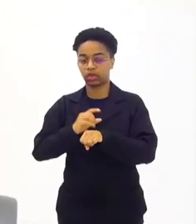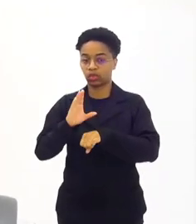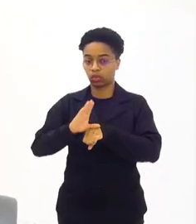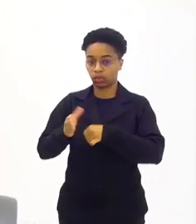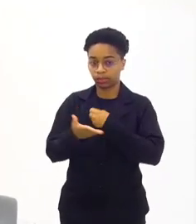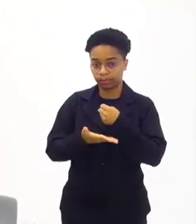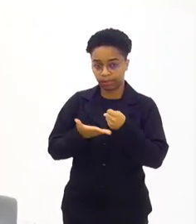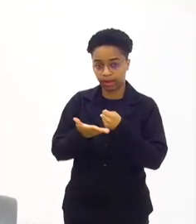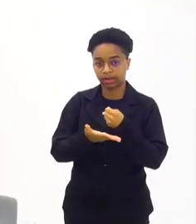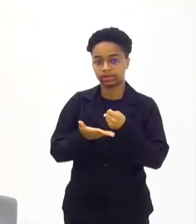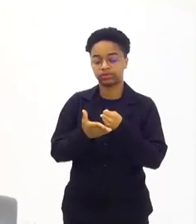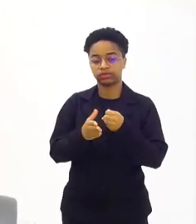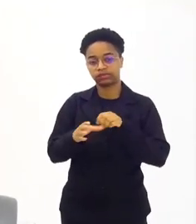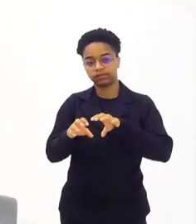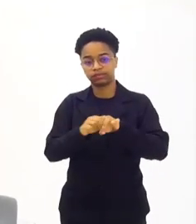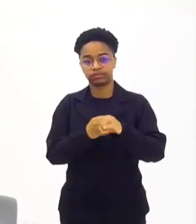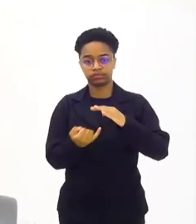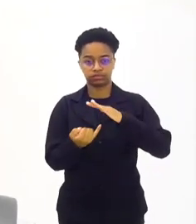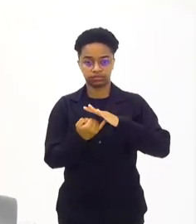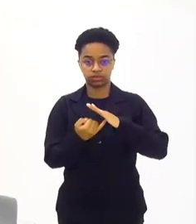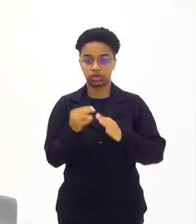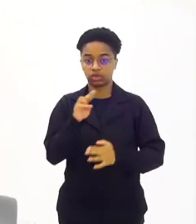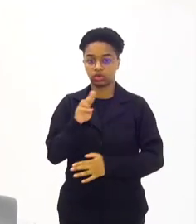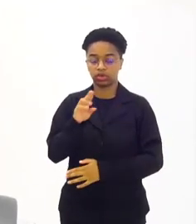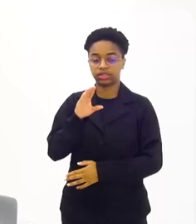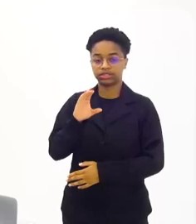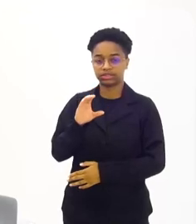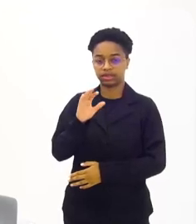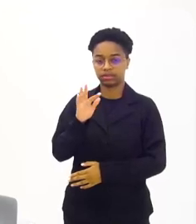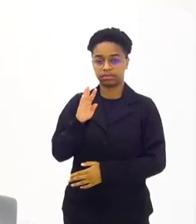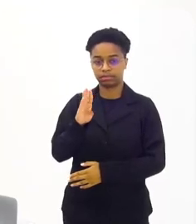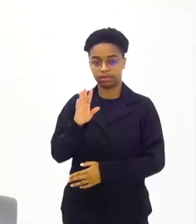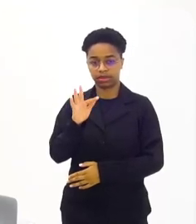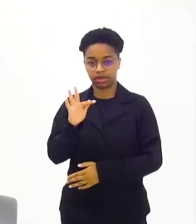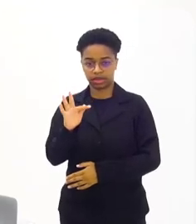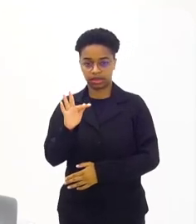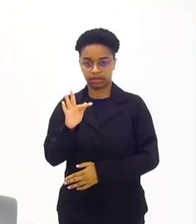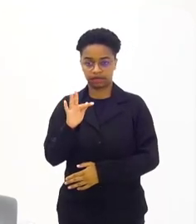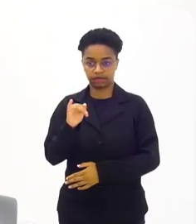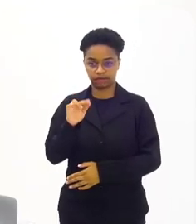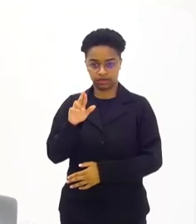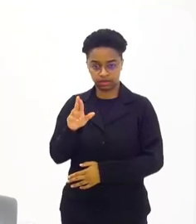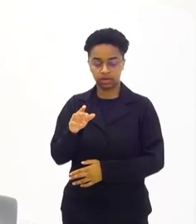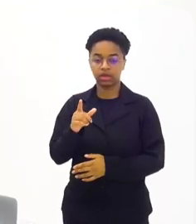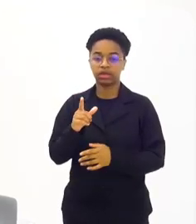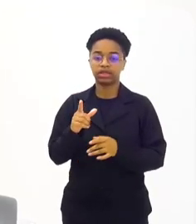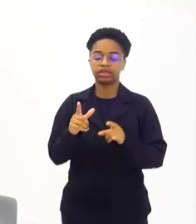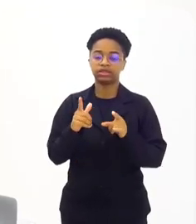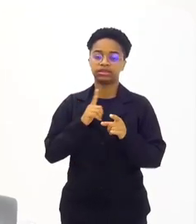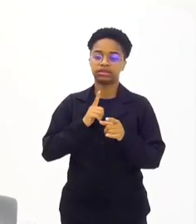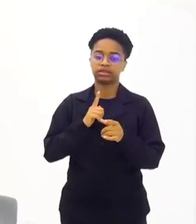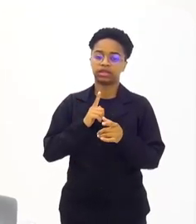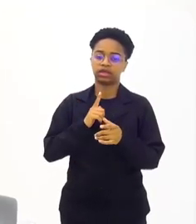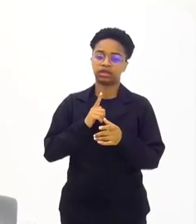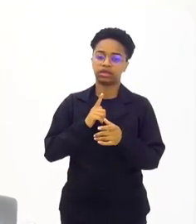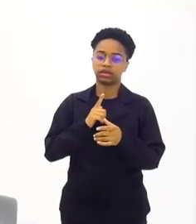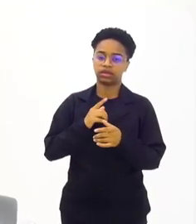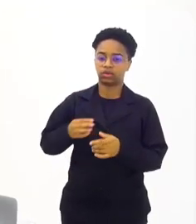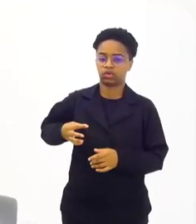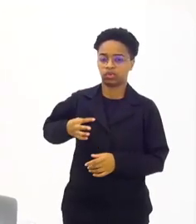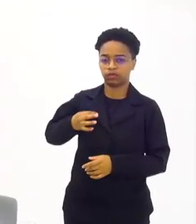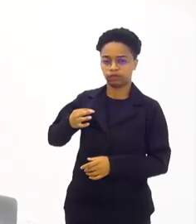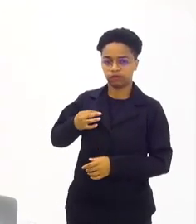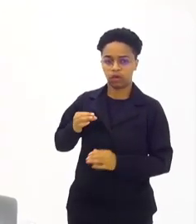nosso curso básico de formação institucional, chamado CBFI. Esse CBFI, ele passa por alguns...